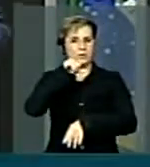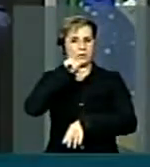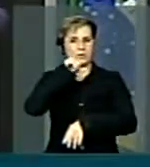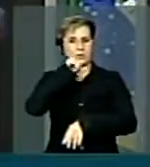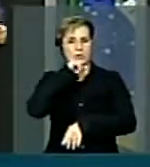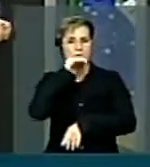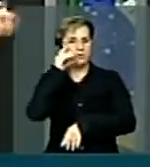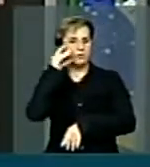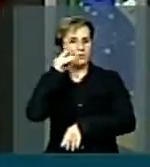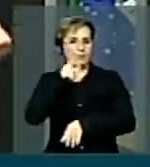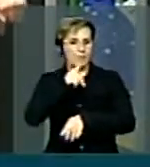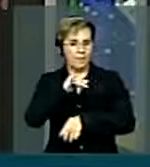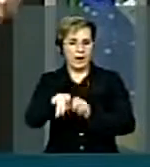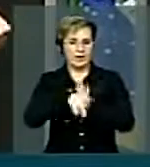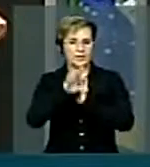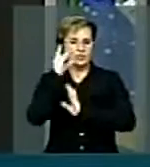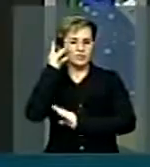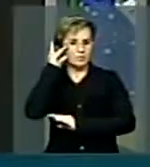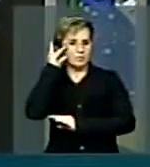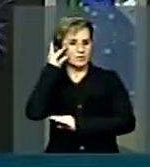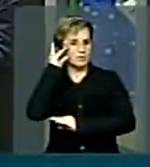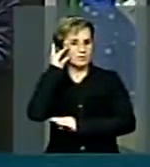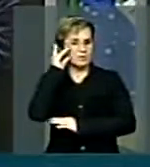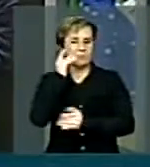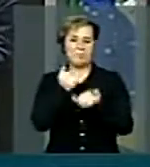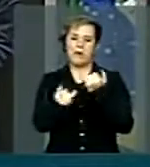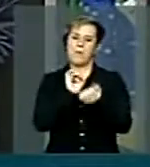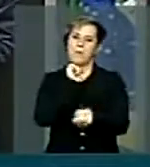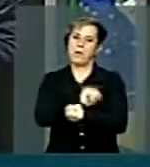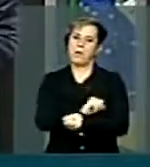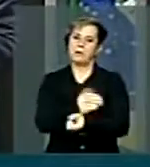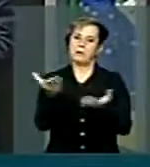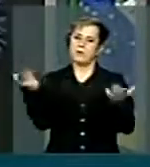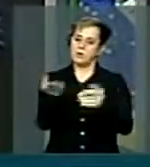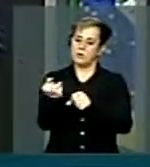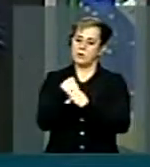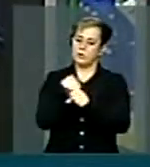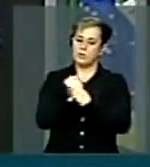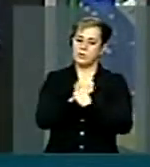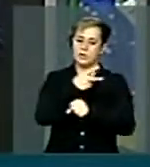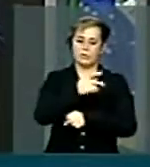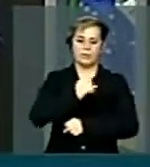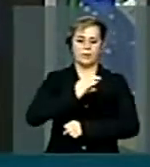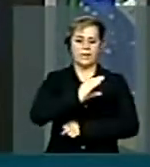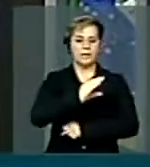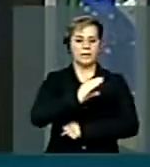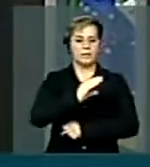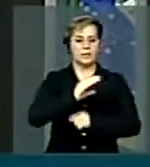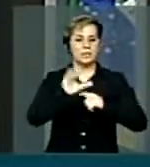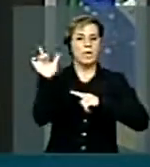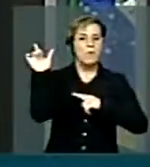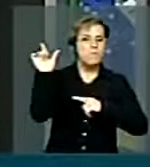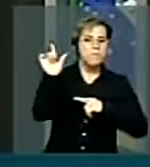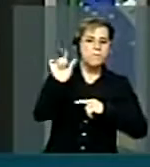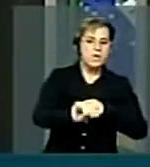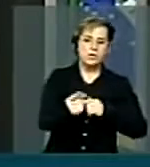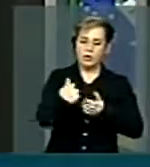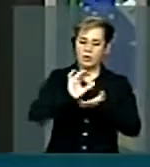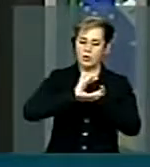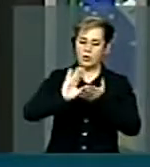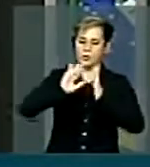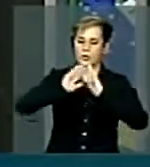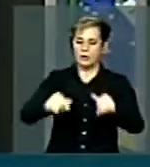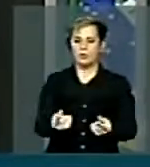E o PAC, com a Dilma presidente, tem neste ano o menor número de recursos em